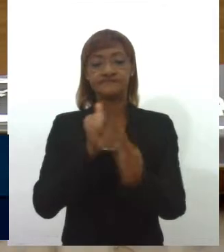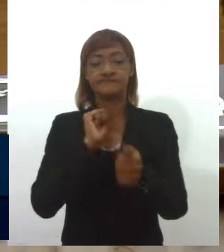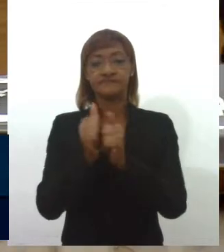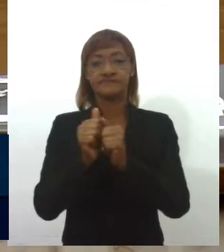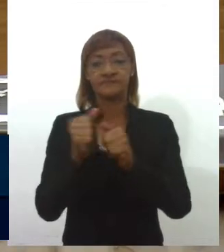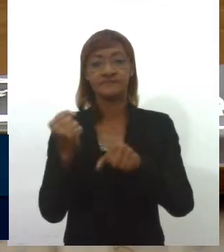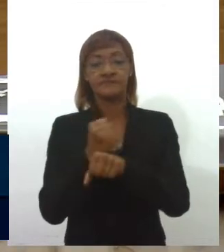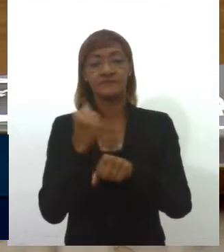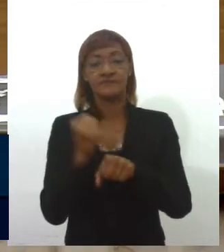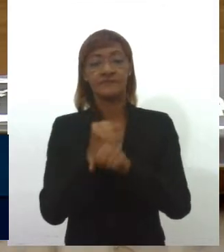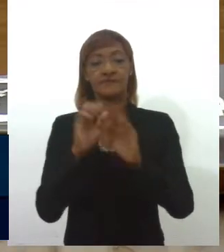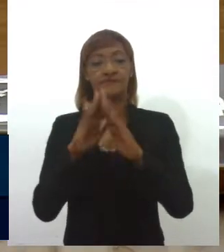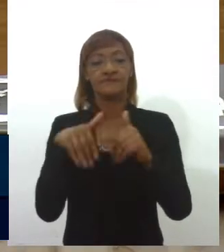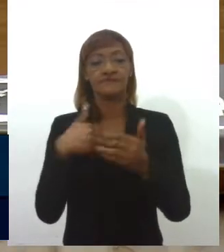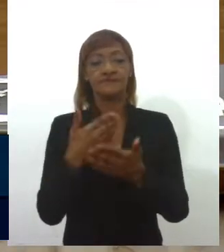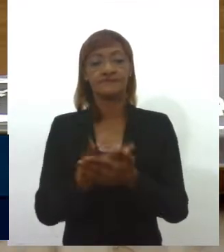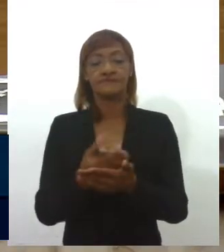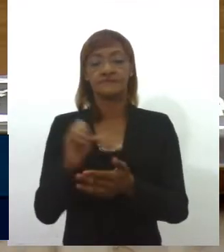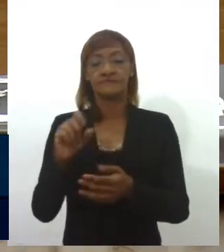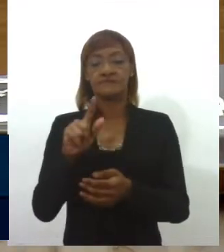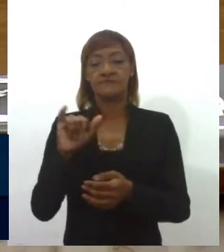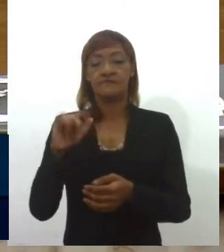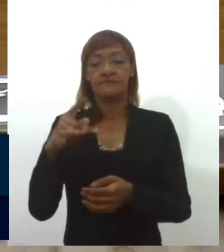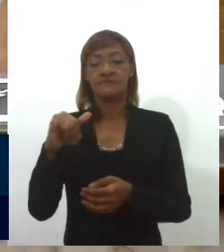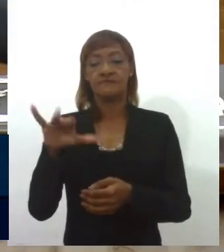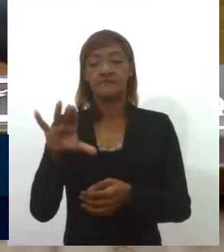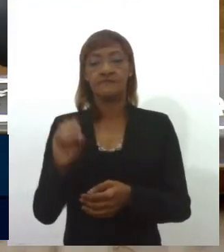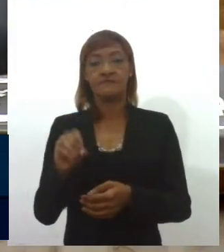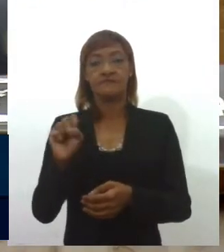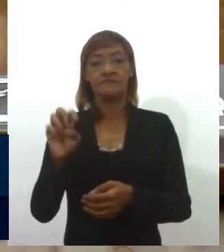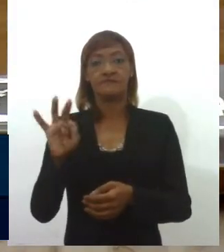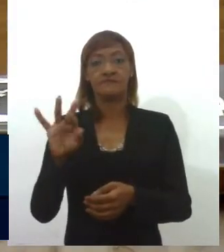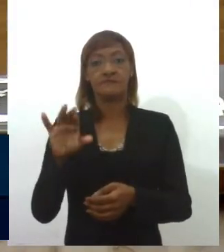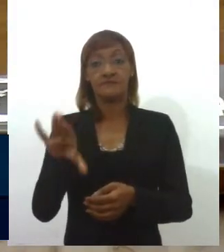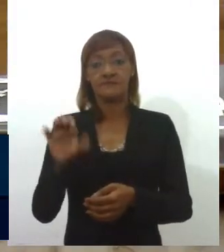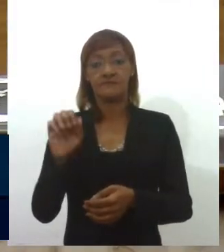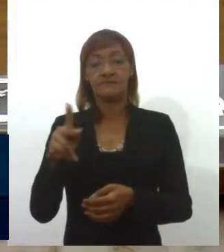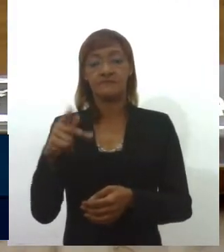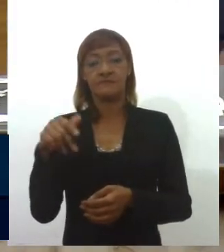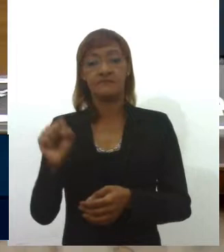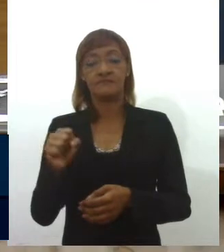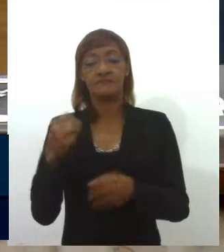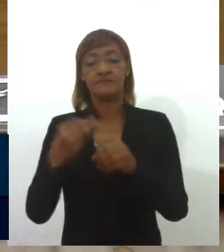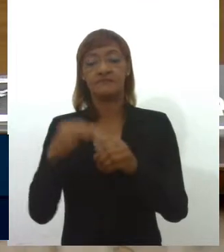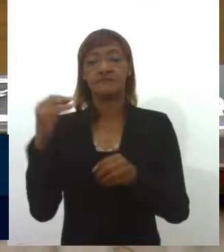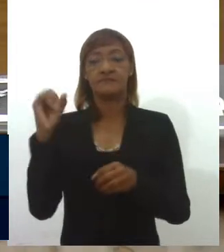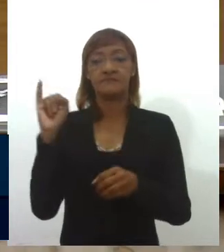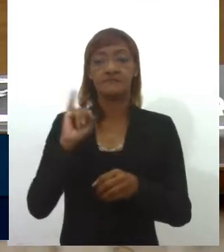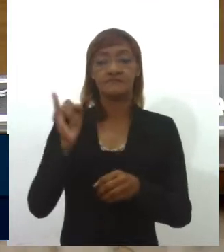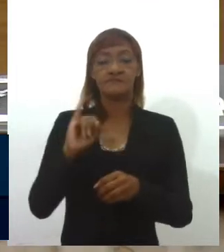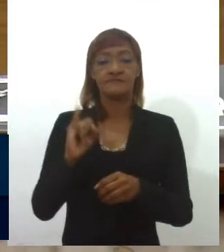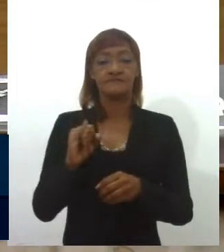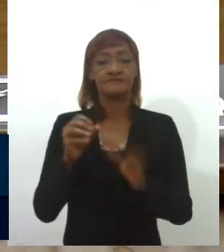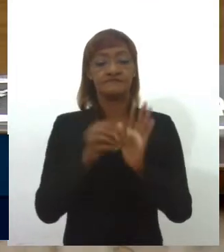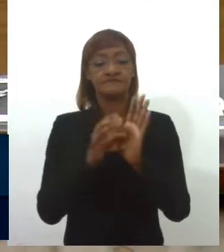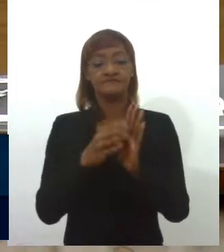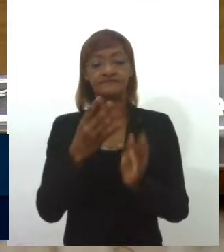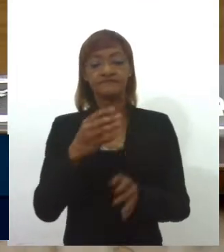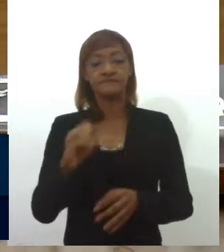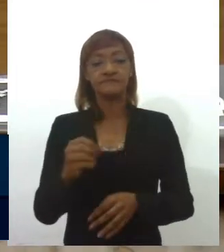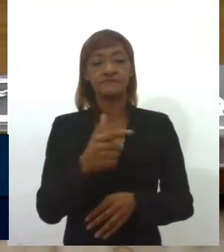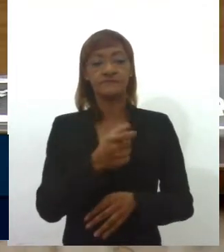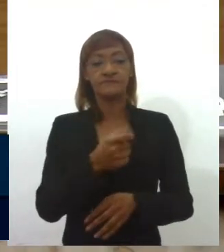na escola Monsenhor Olímpio Campos, na cidade de Itabaianinha. Indicação número 40-2022,